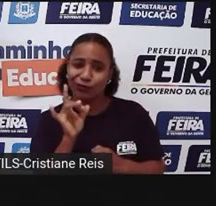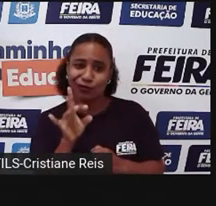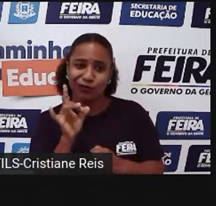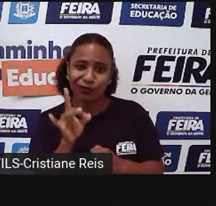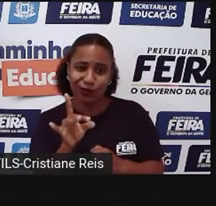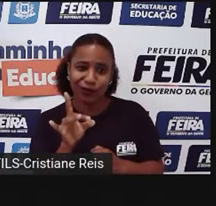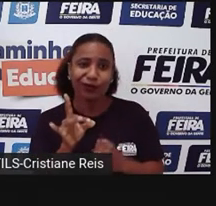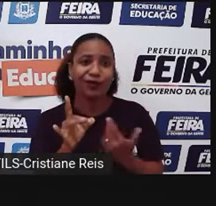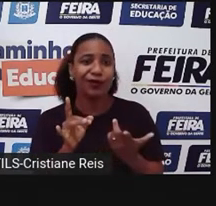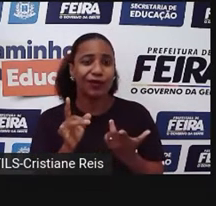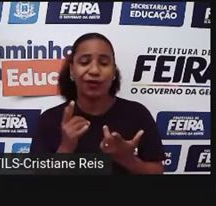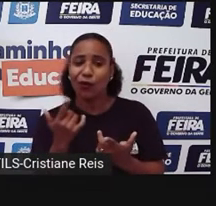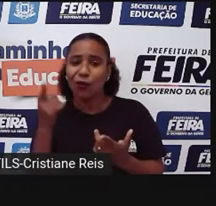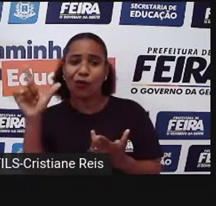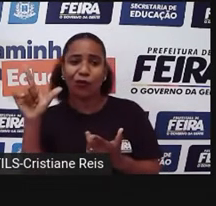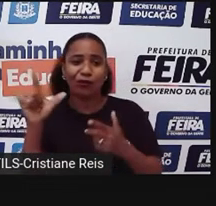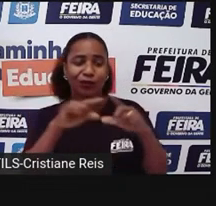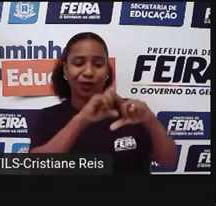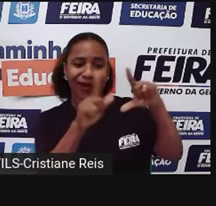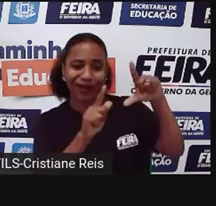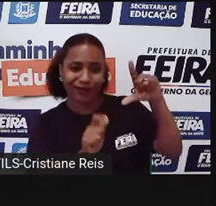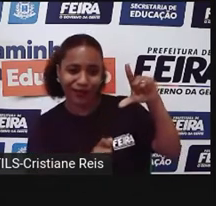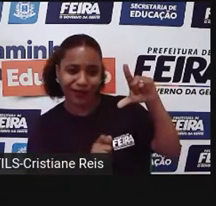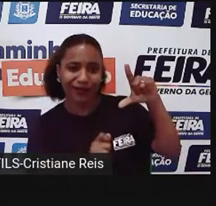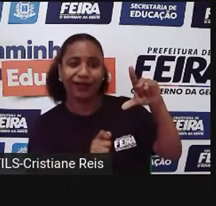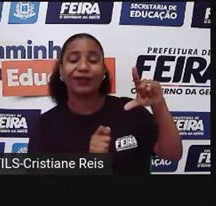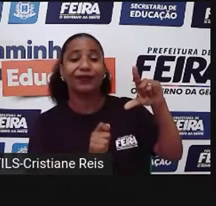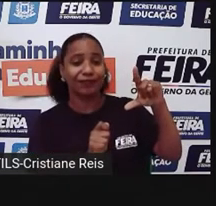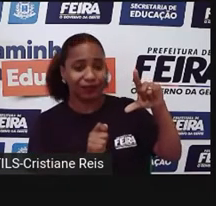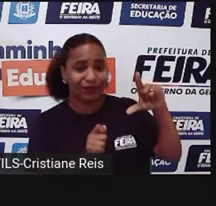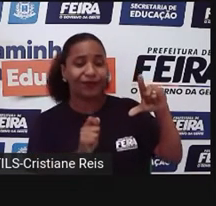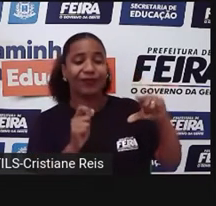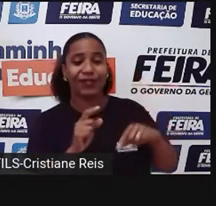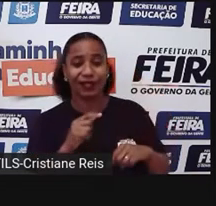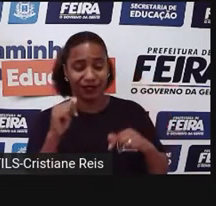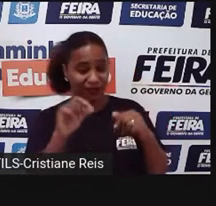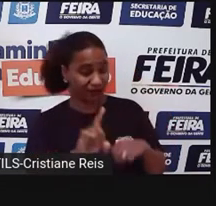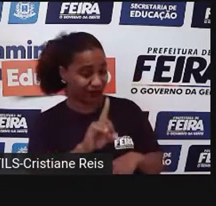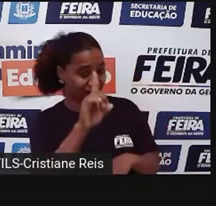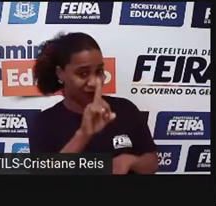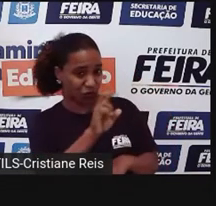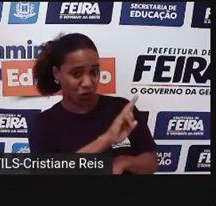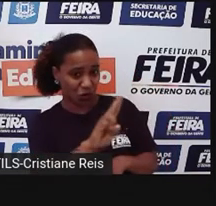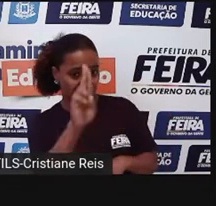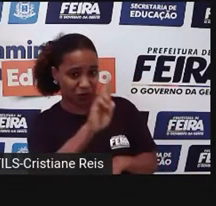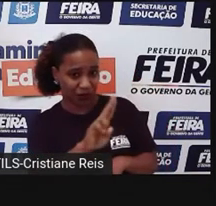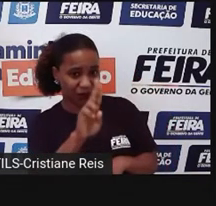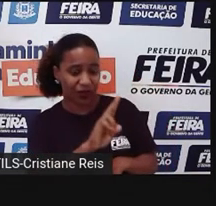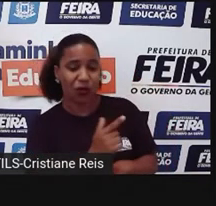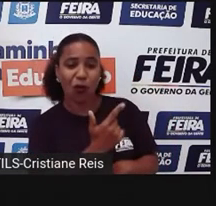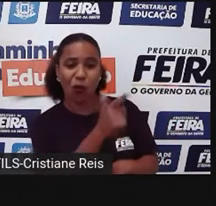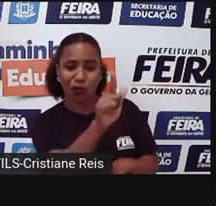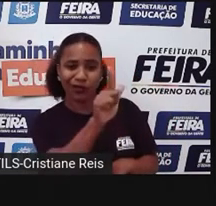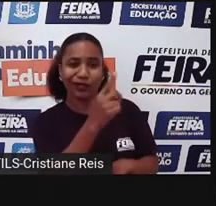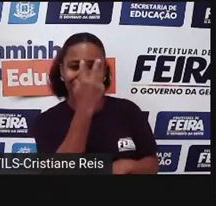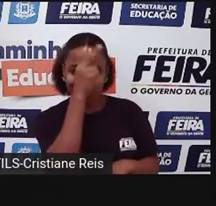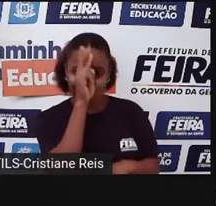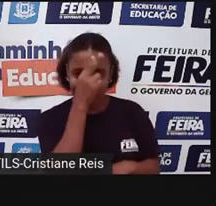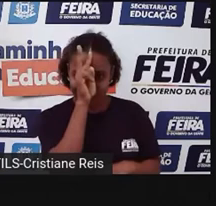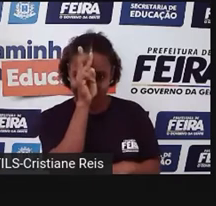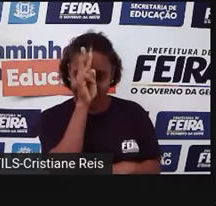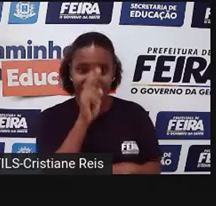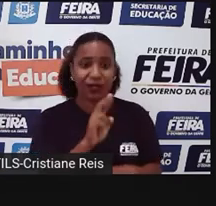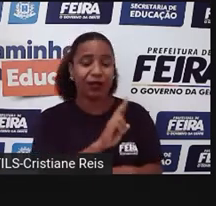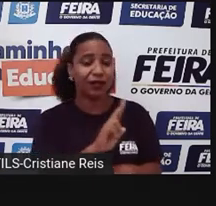é outro lugar da África, outra cultura, outra etnia, o nome do Deus, ele é diferente, mas é o mesmo Deus. Então, o nome dele é Niame.